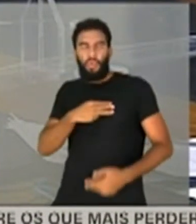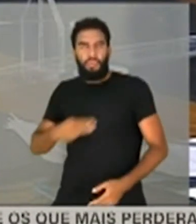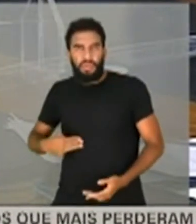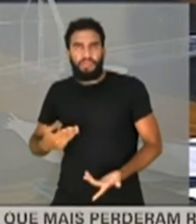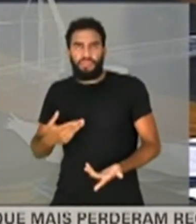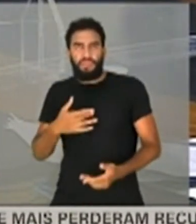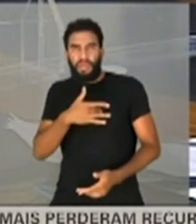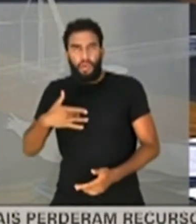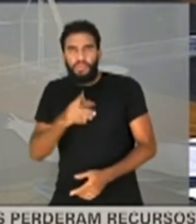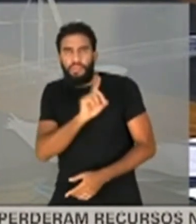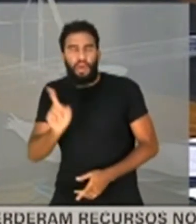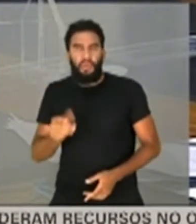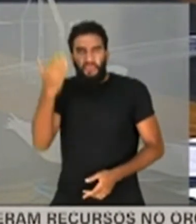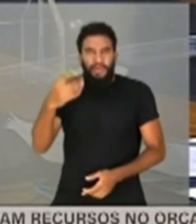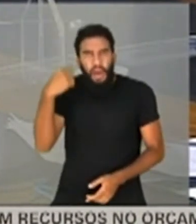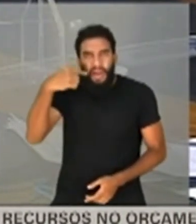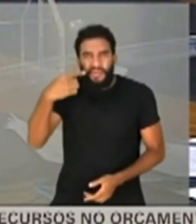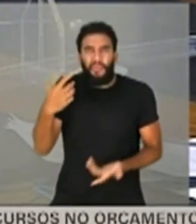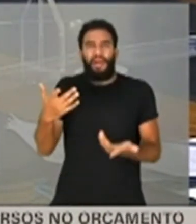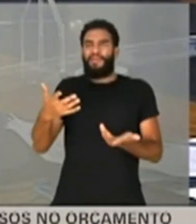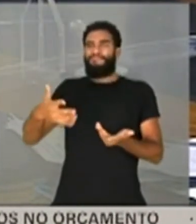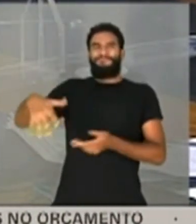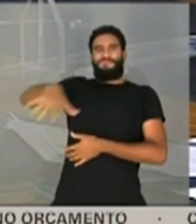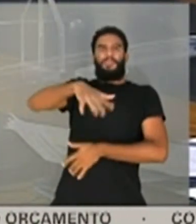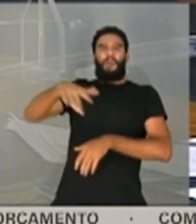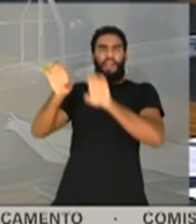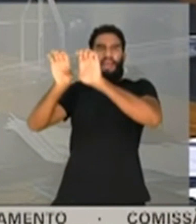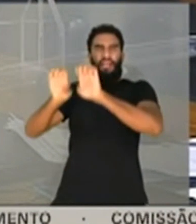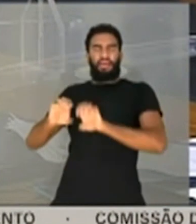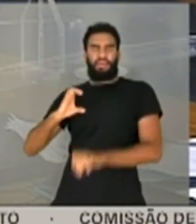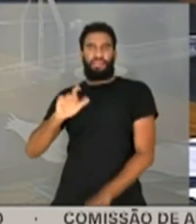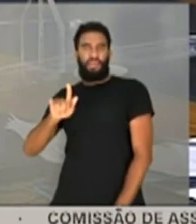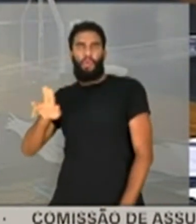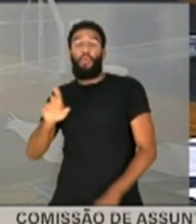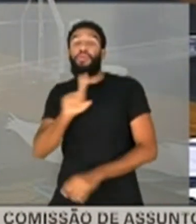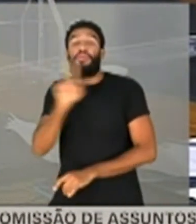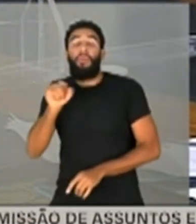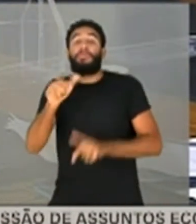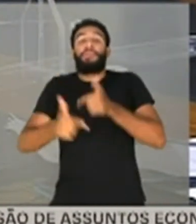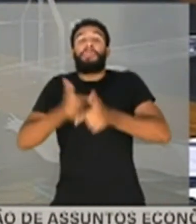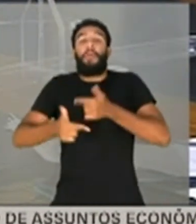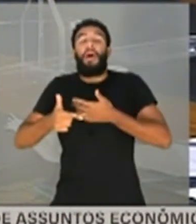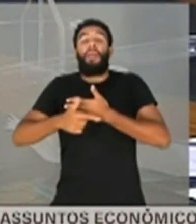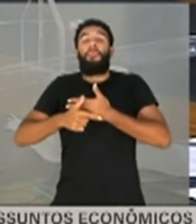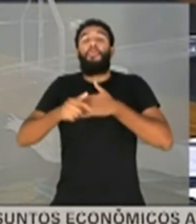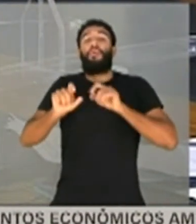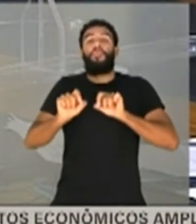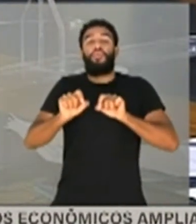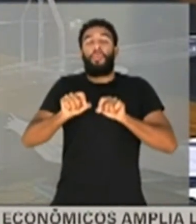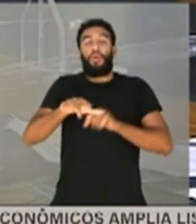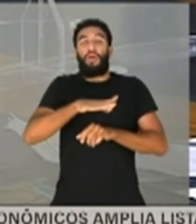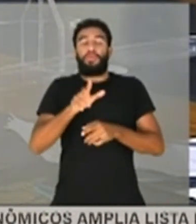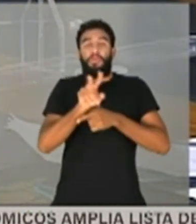Vossa Excelência não é nem o advogado na estrutura da CGU. Vossa Excelência atua e tem que atuar como órgão